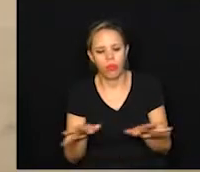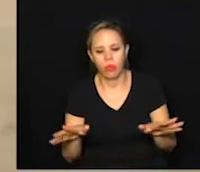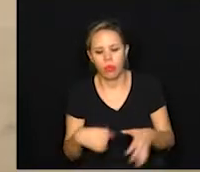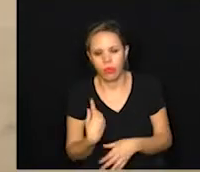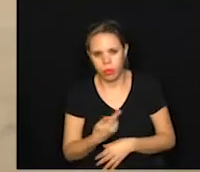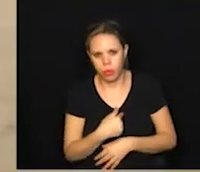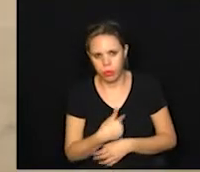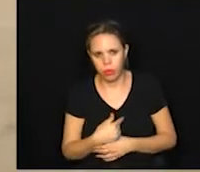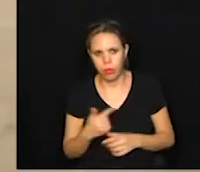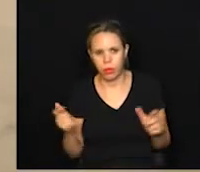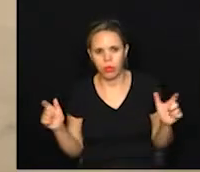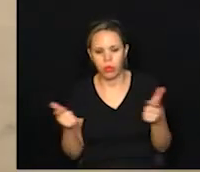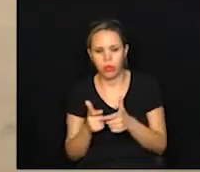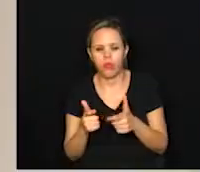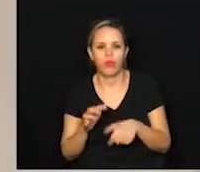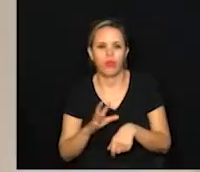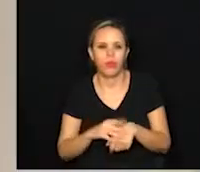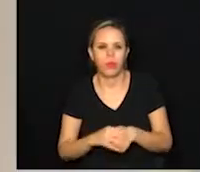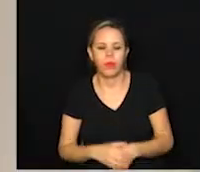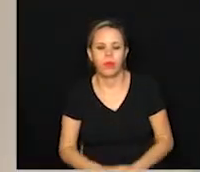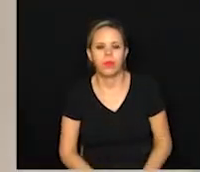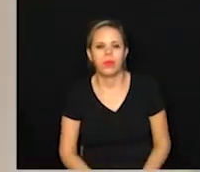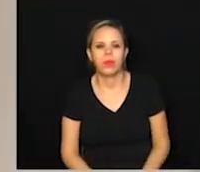gente diminuir o número de casos.